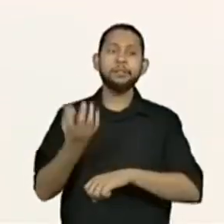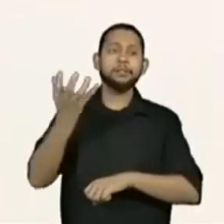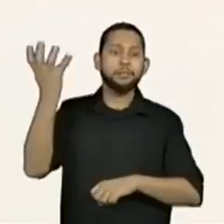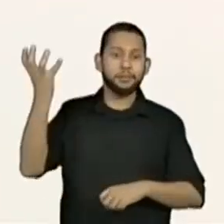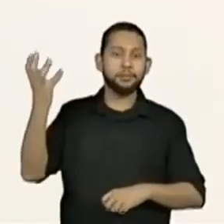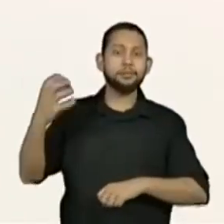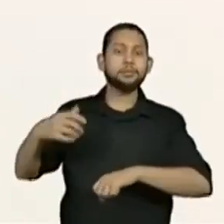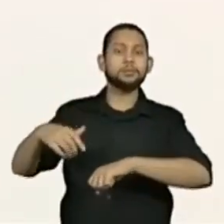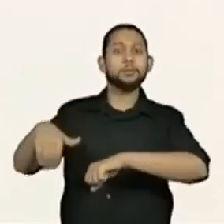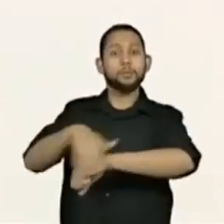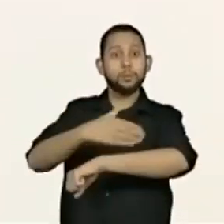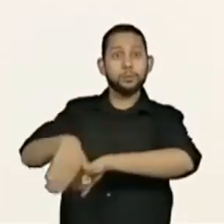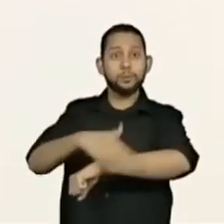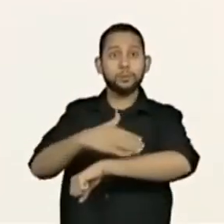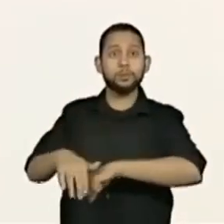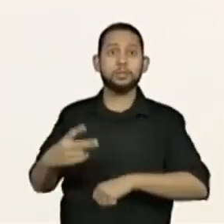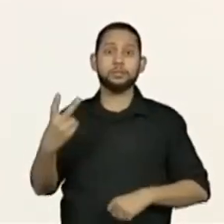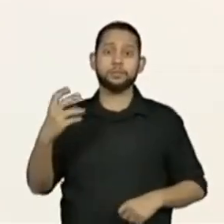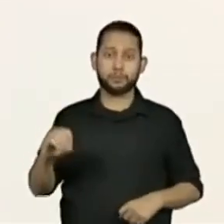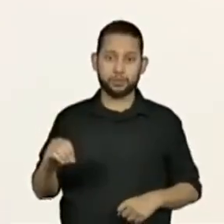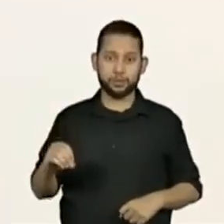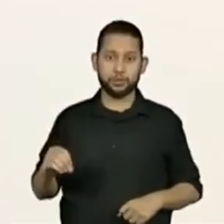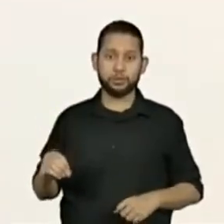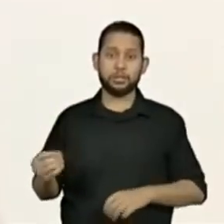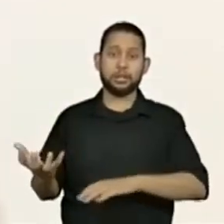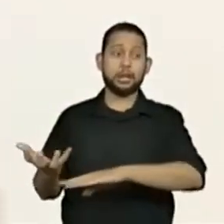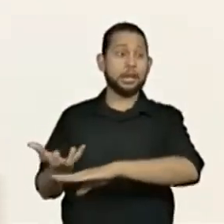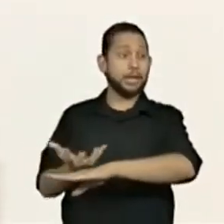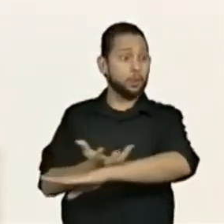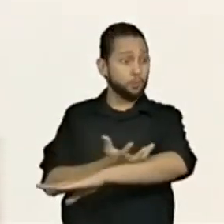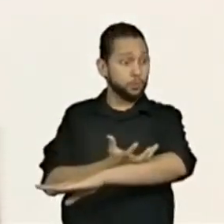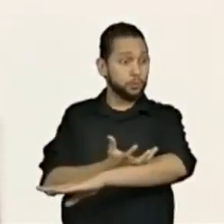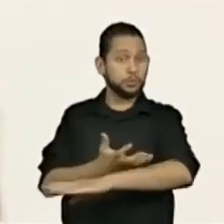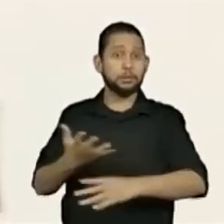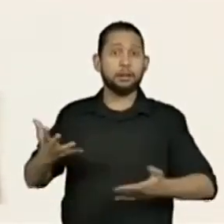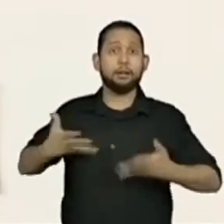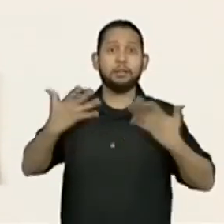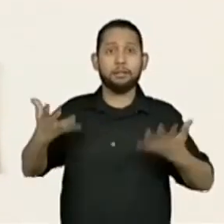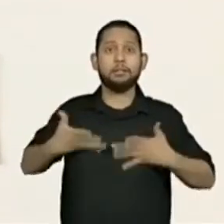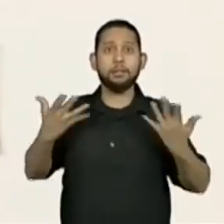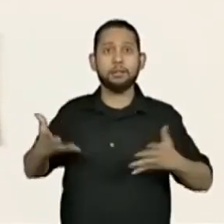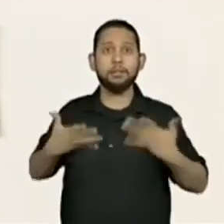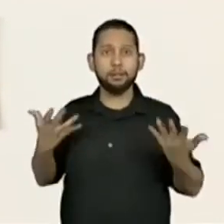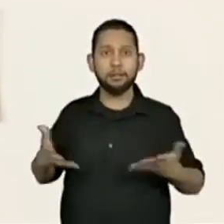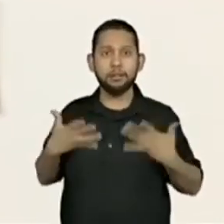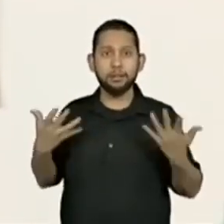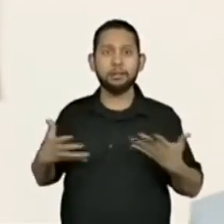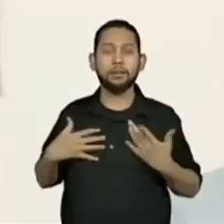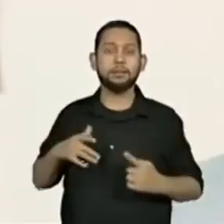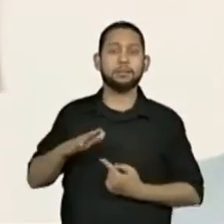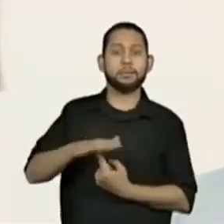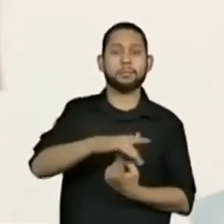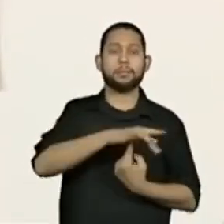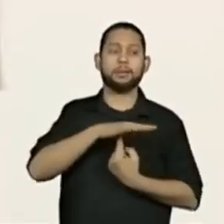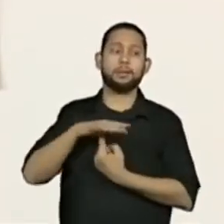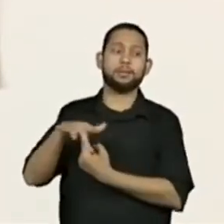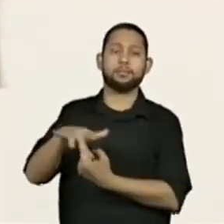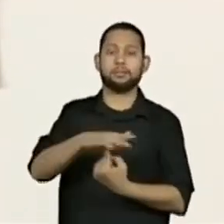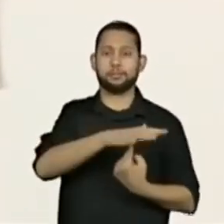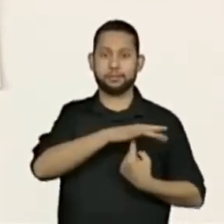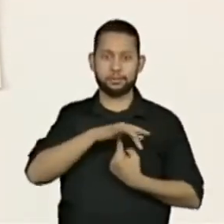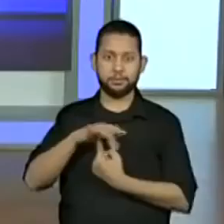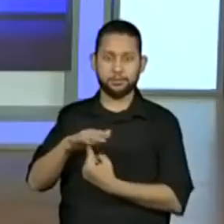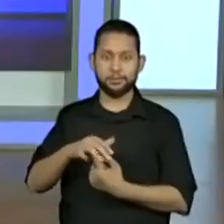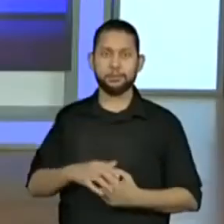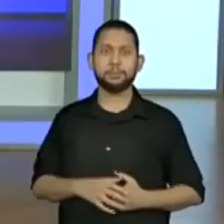ruas, vinte, campos, alegrias e praças. Então olha